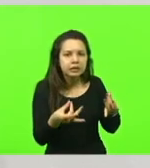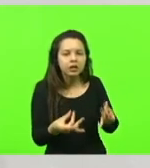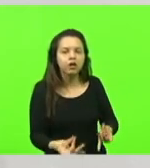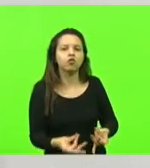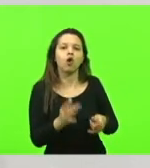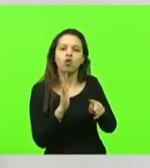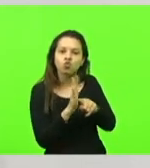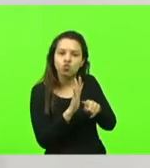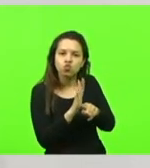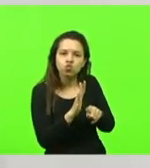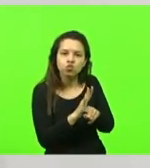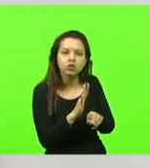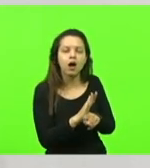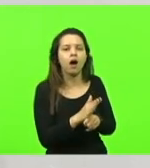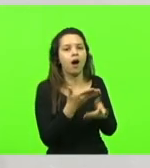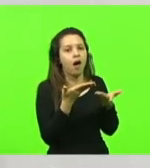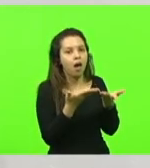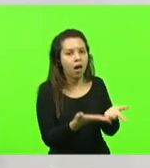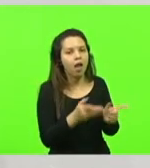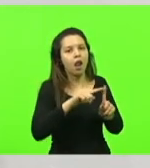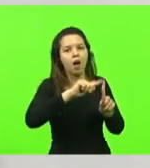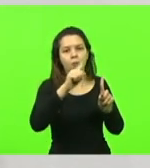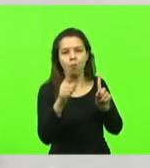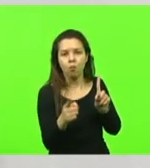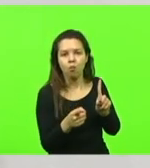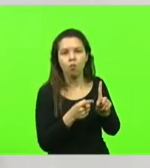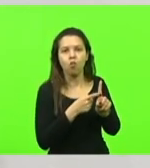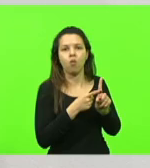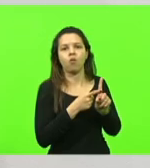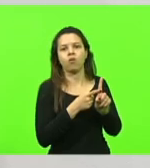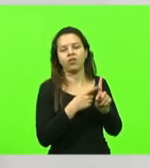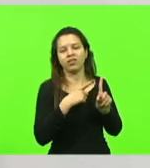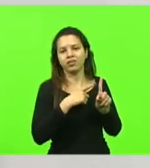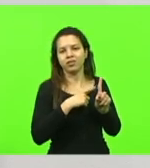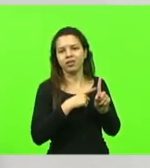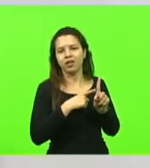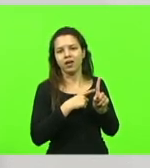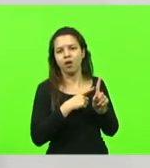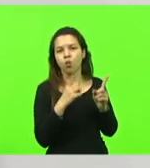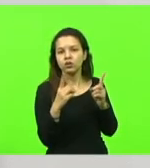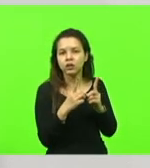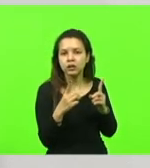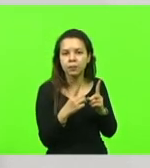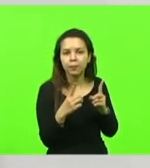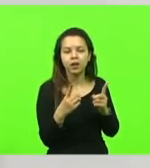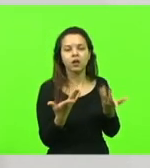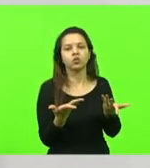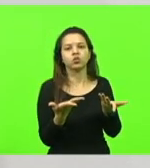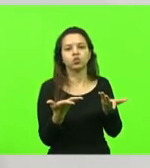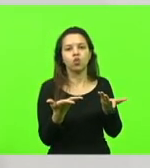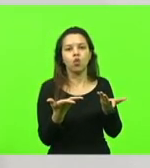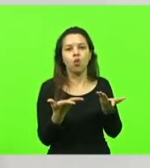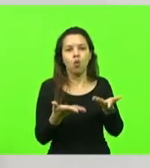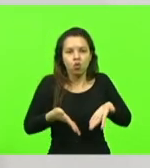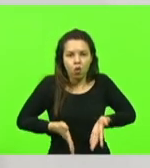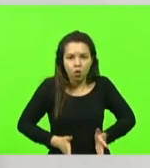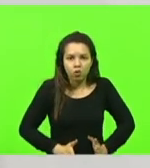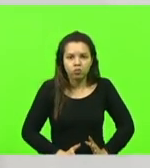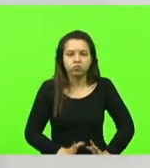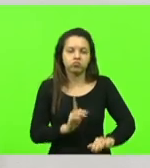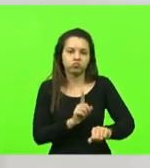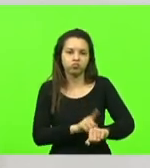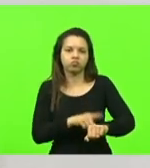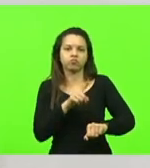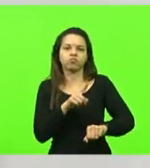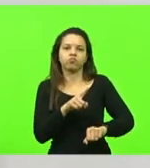condições daquela gestação, de ter um atendimento durante o parto. E isso não